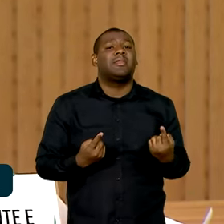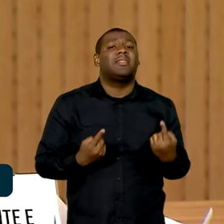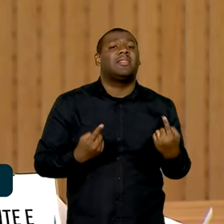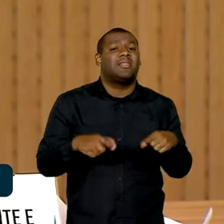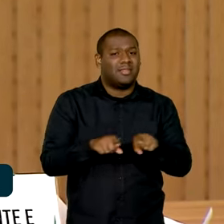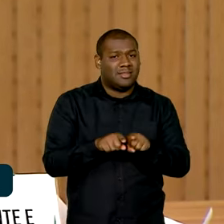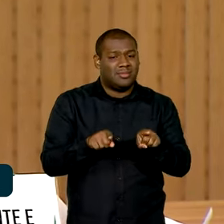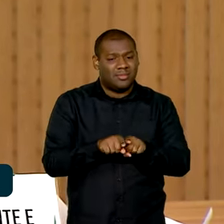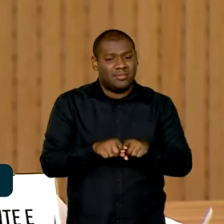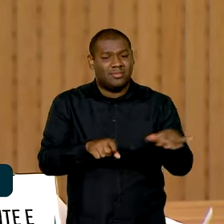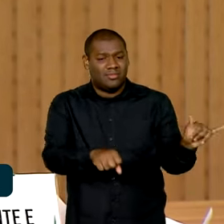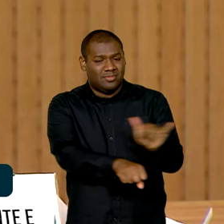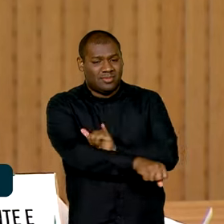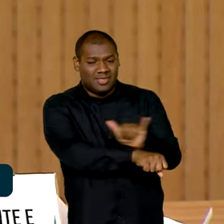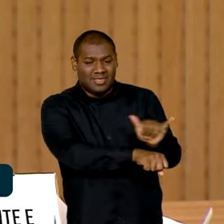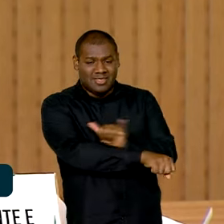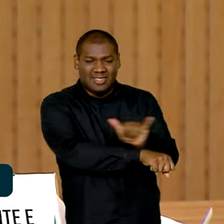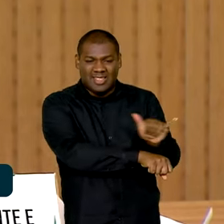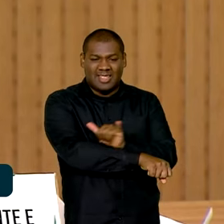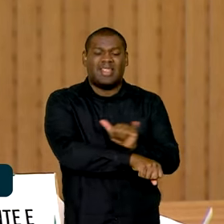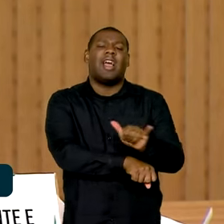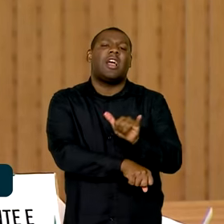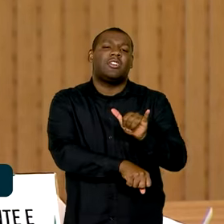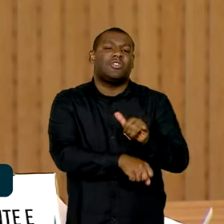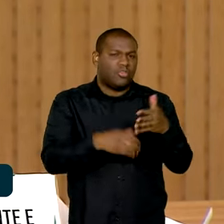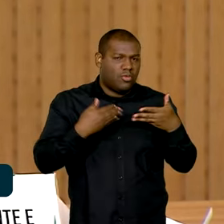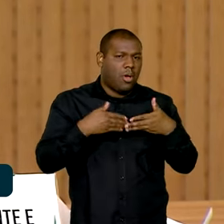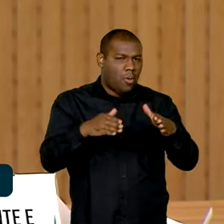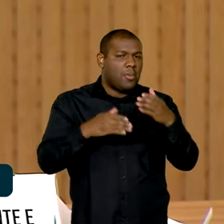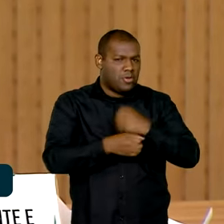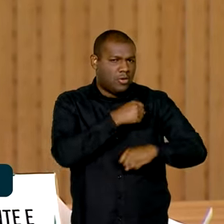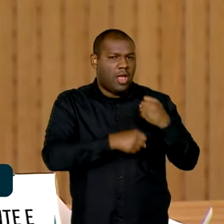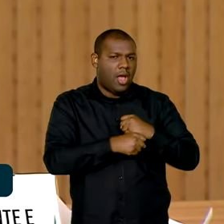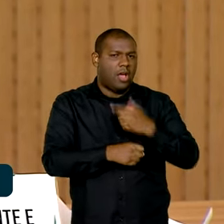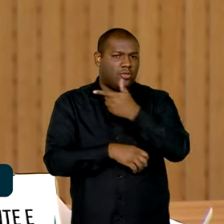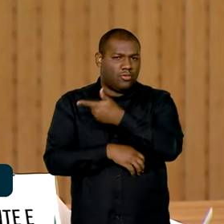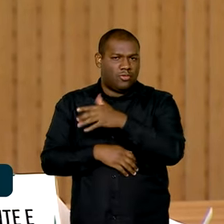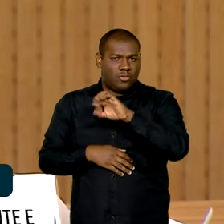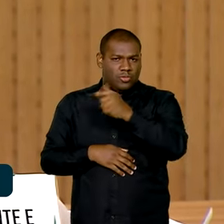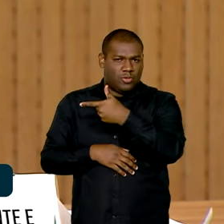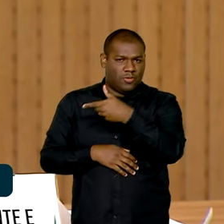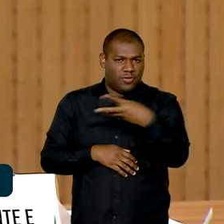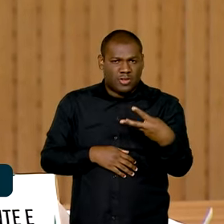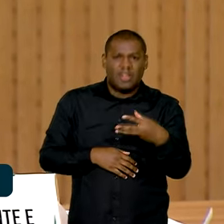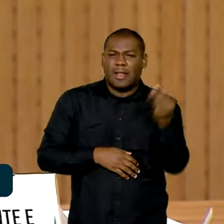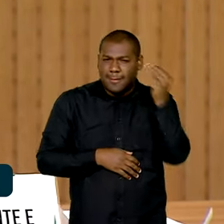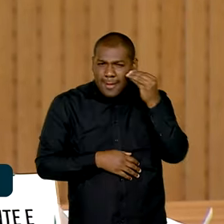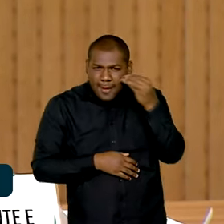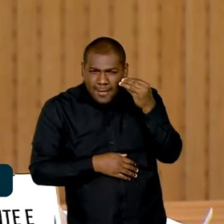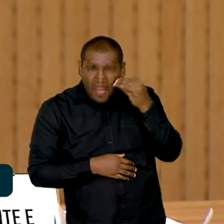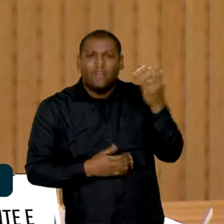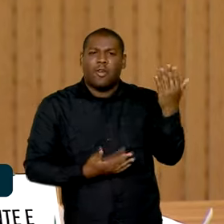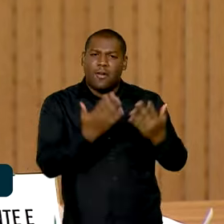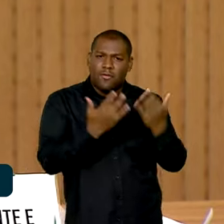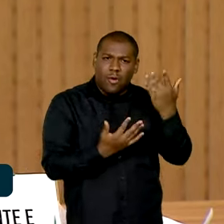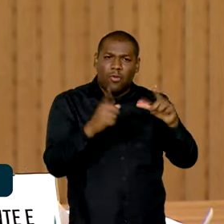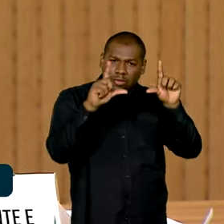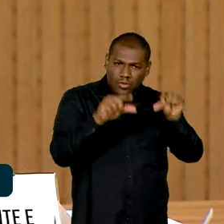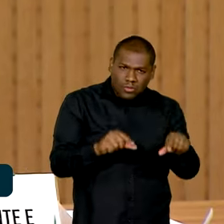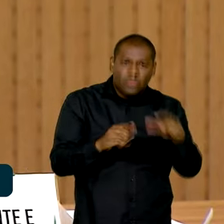preventiva, também desde o ano passado, em relação à queima controlada do fogo, à contratação de